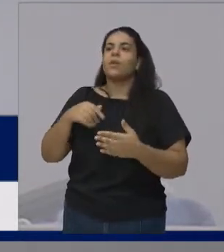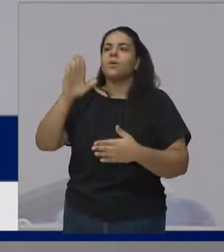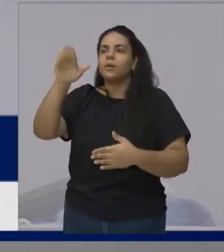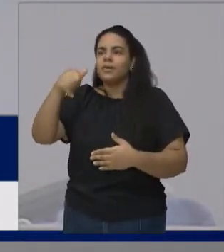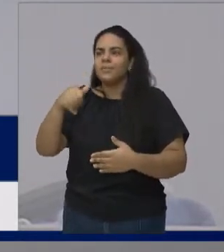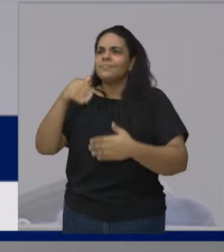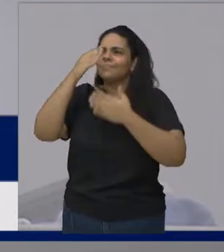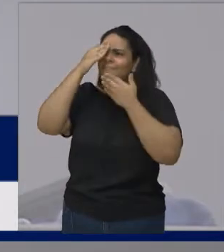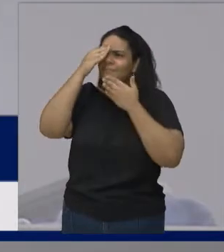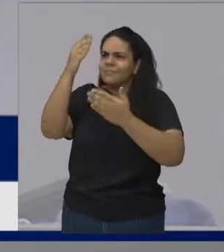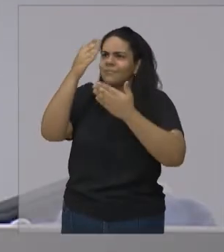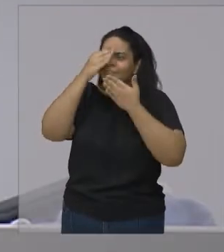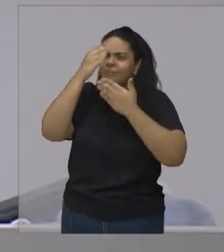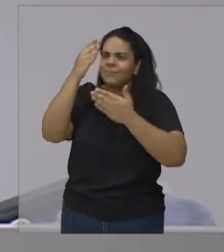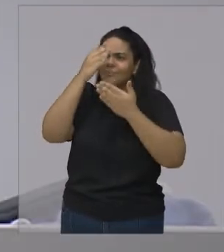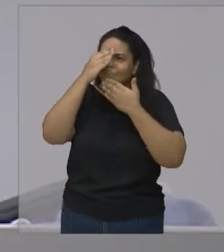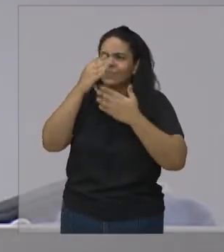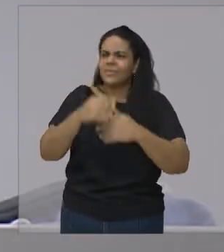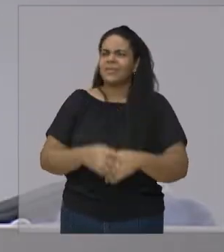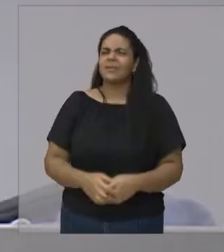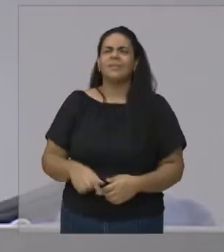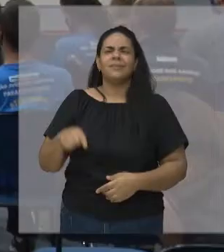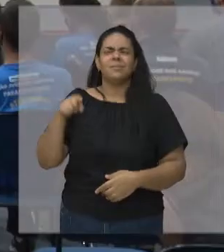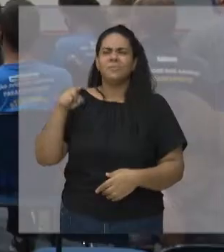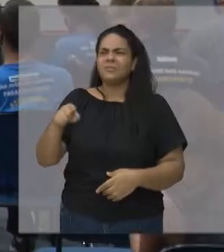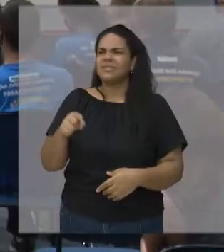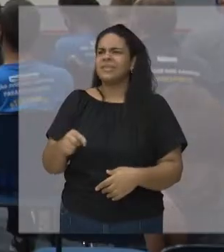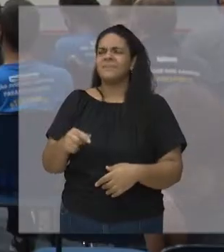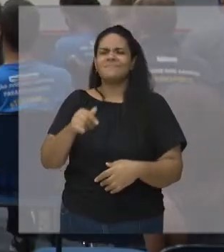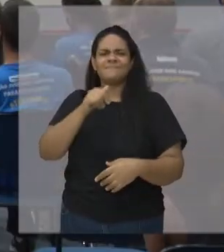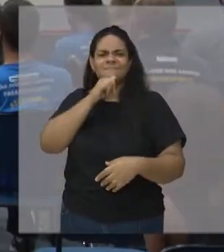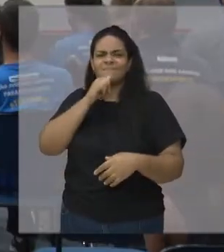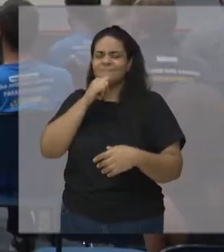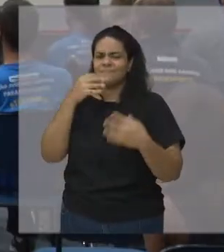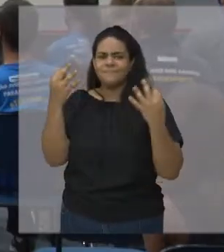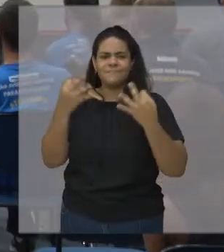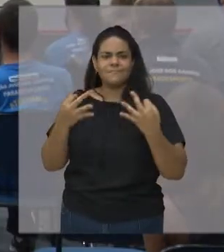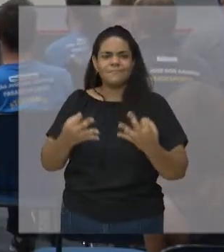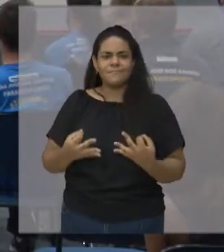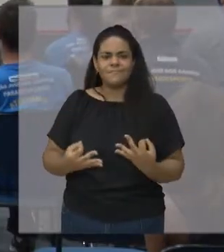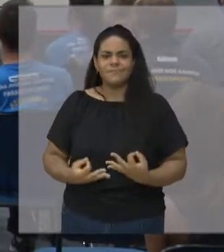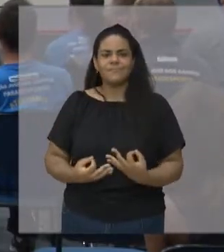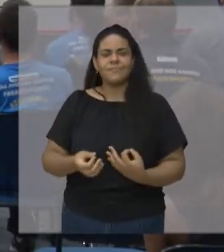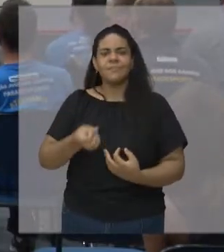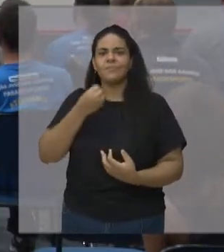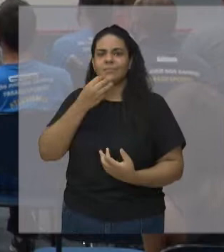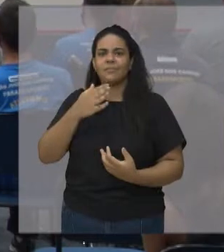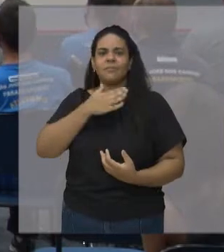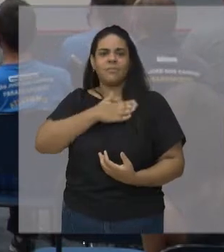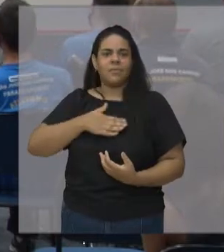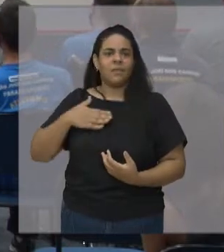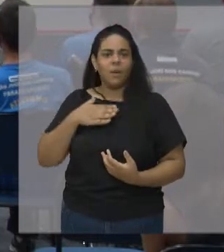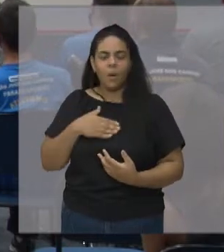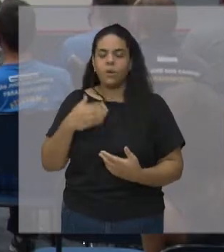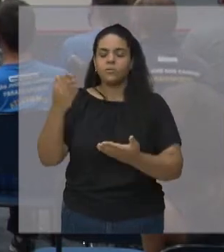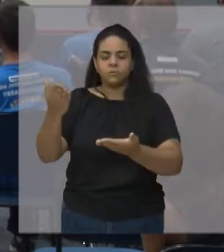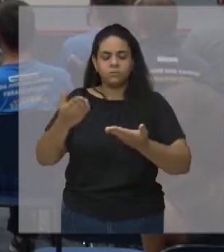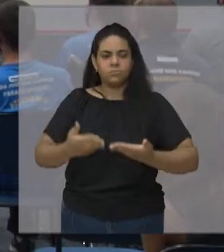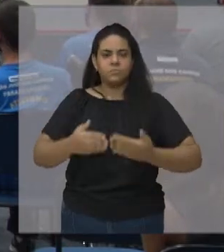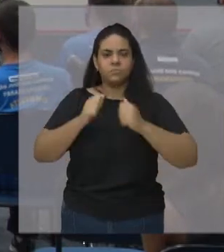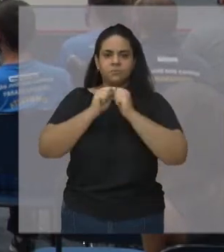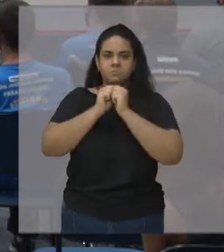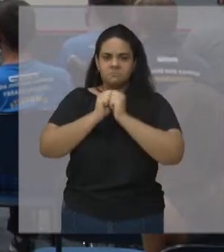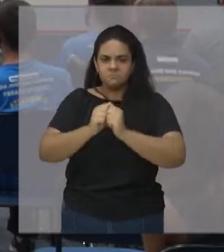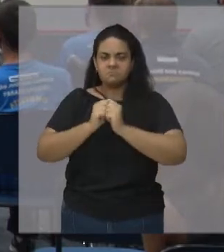pessoa, como cristão, e realmente é uma honra recebê-lo aqui